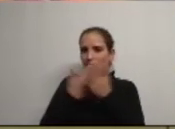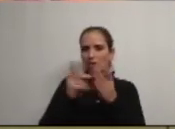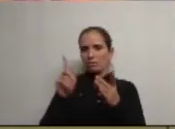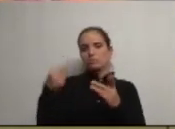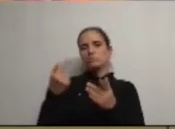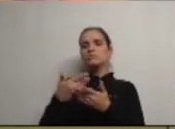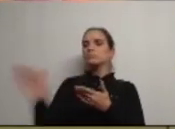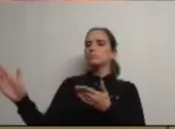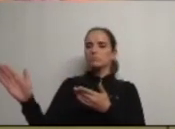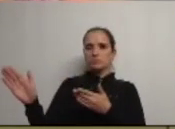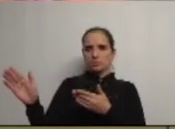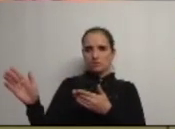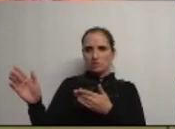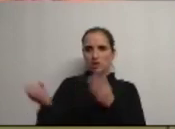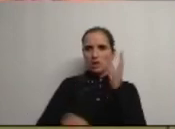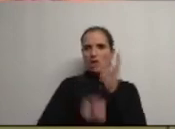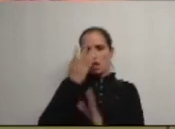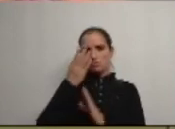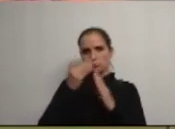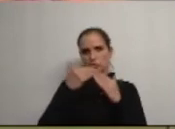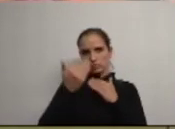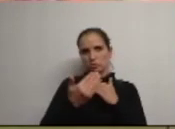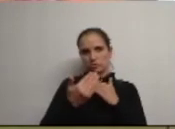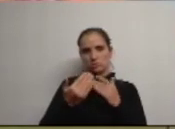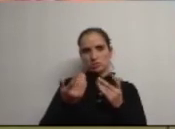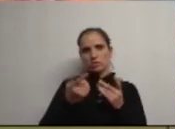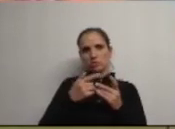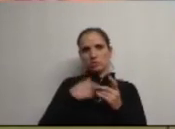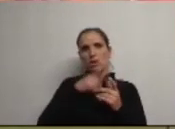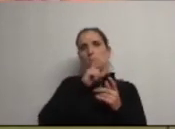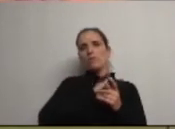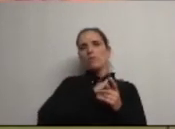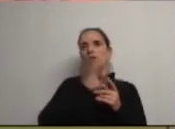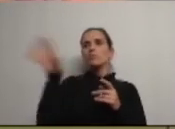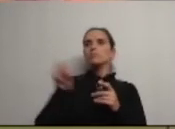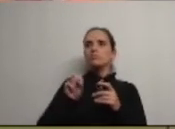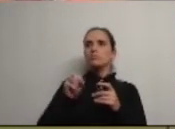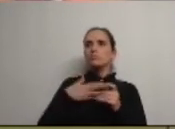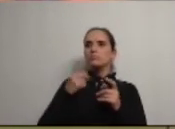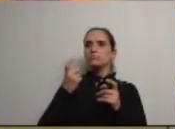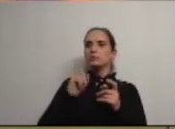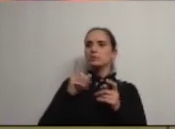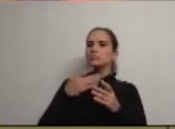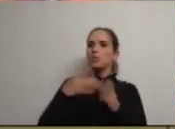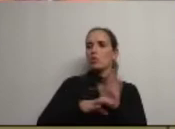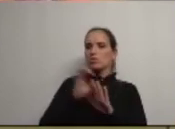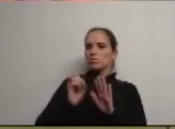não precisamos ou criamos oferta paralela não vamos buscar o privado e depois quando não precisamos ou temos condições atiramos-nos fora não